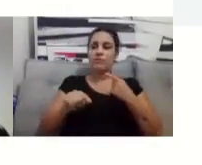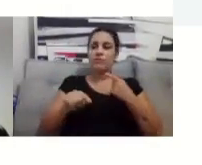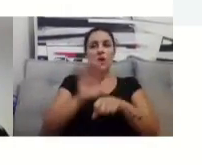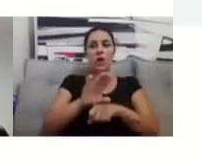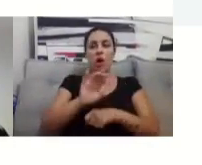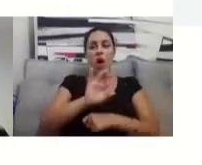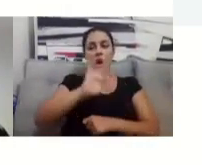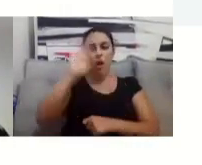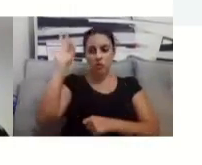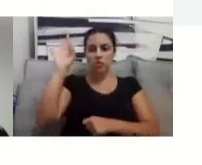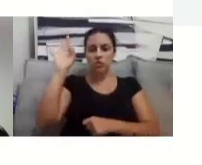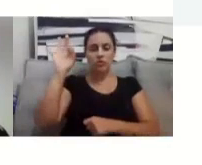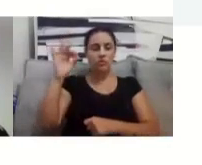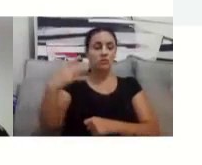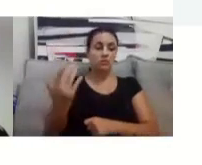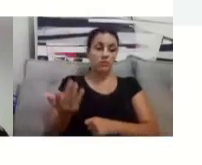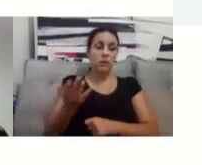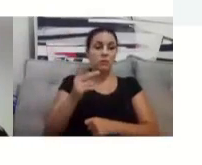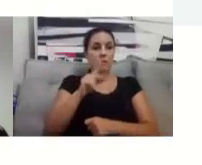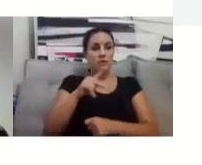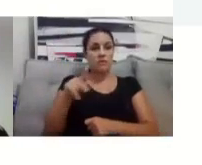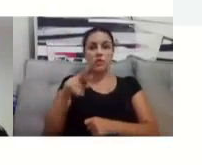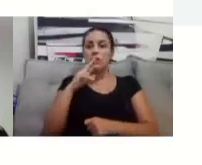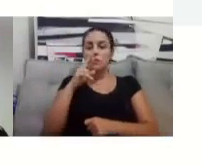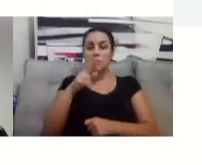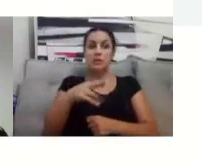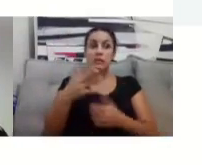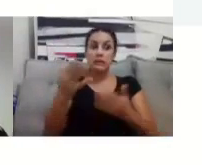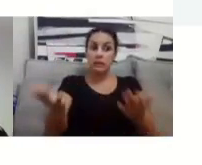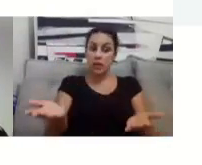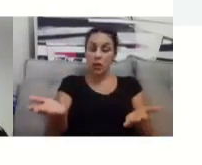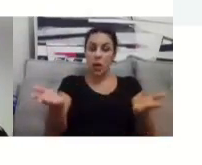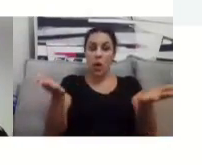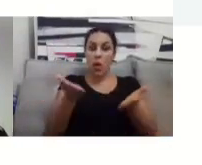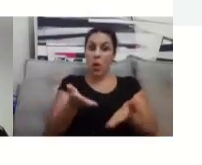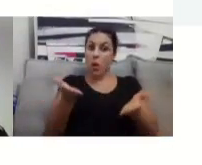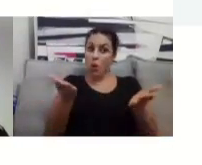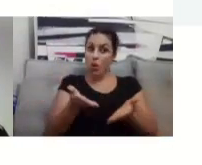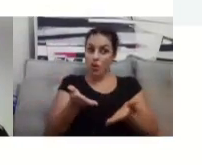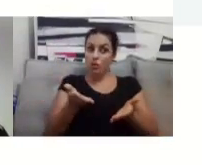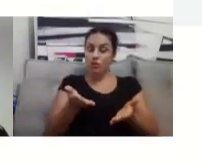Sidney e Ana Paula, que a gente não tem hoje previsão de retorno, né?